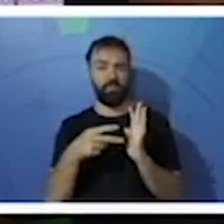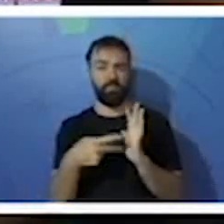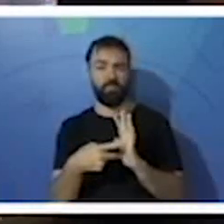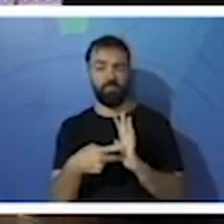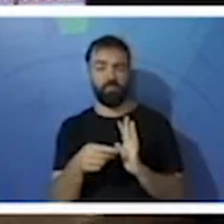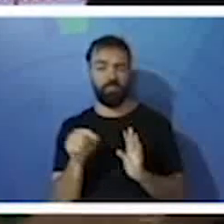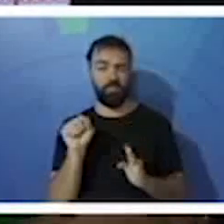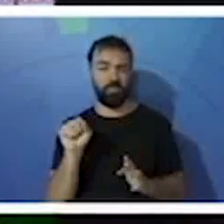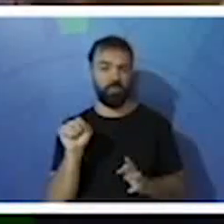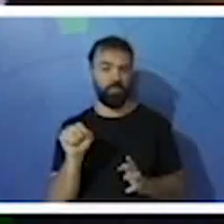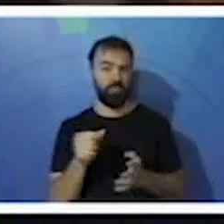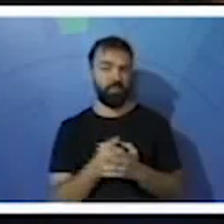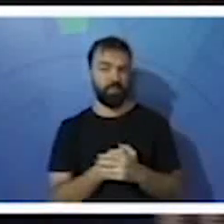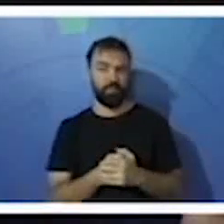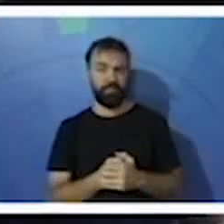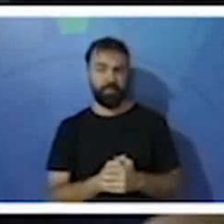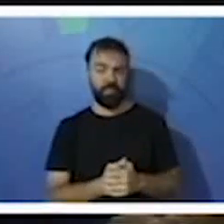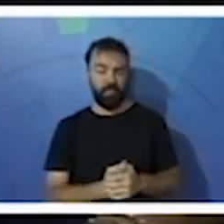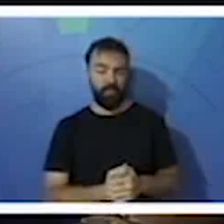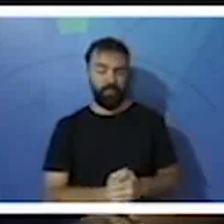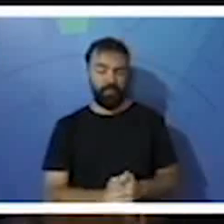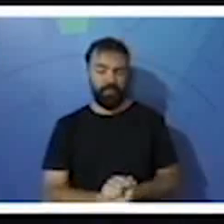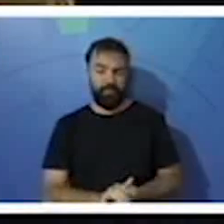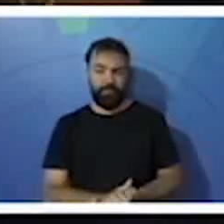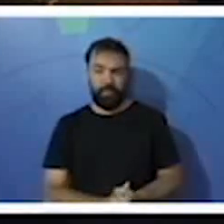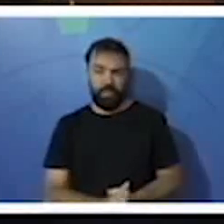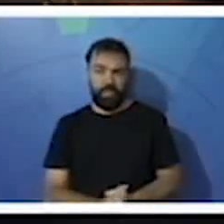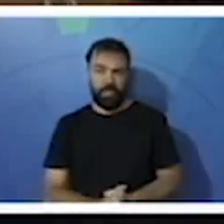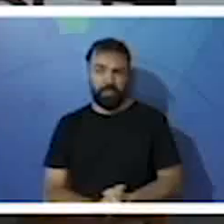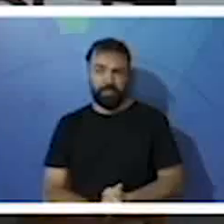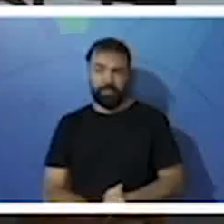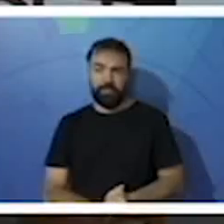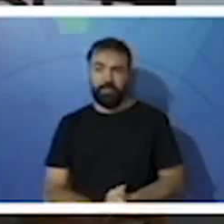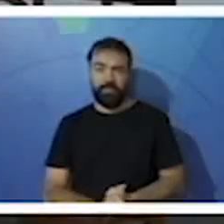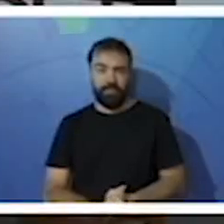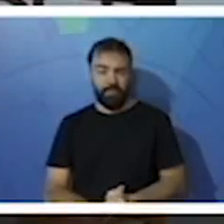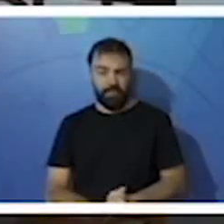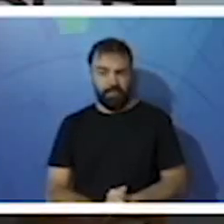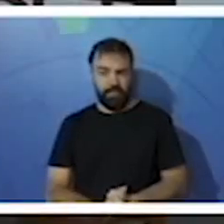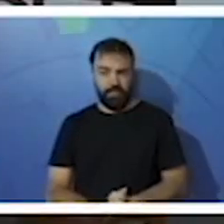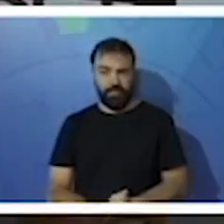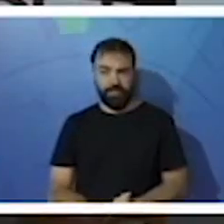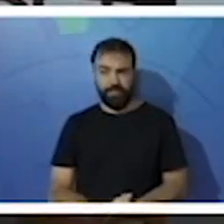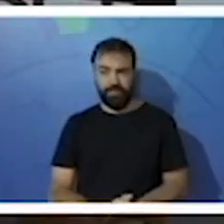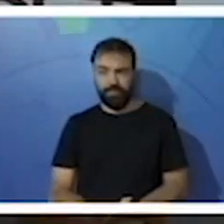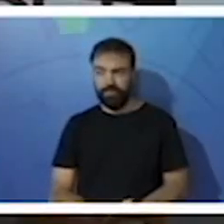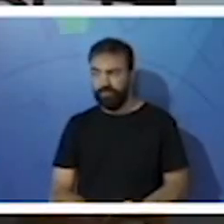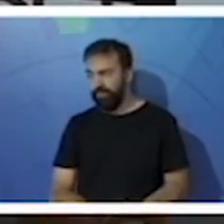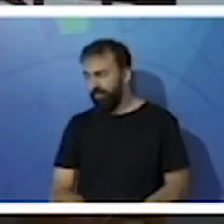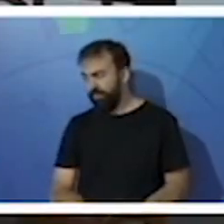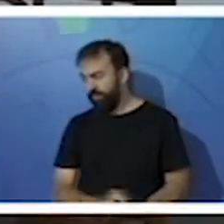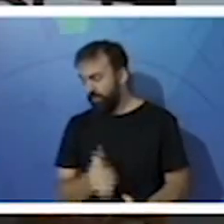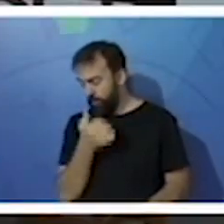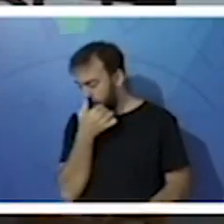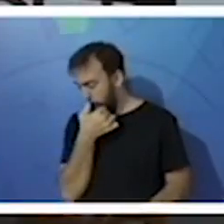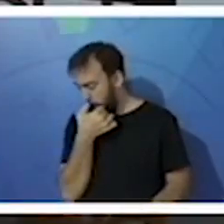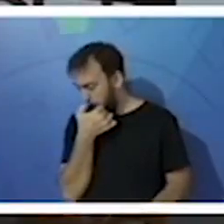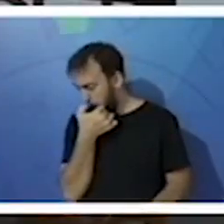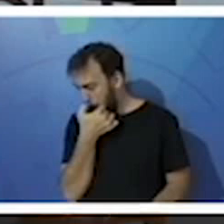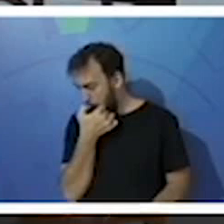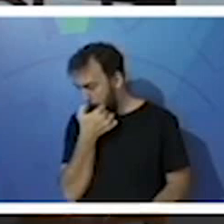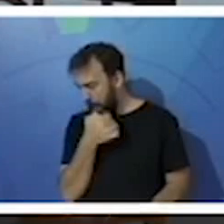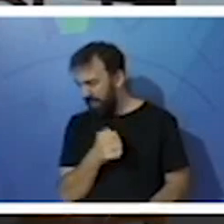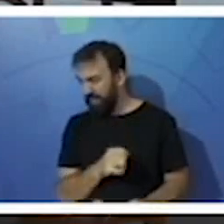animal estar adaptado ao ambiente. Gente, nós já víamos falando isso até sobre os outros animais que nós estudamos na aula de